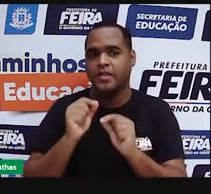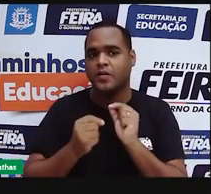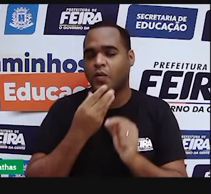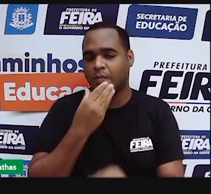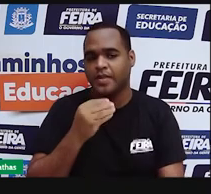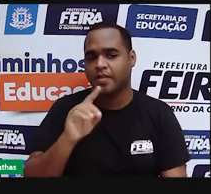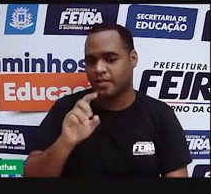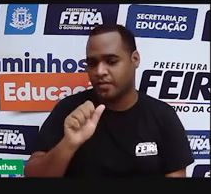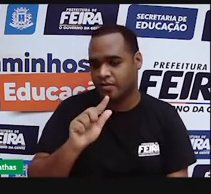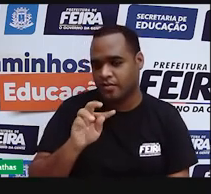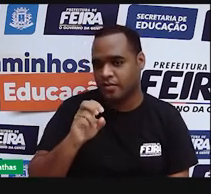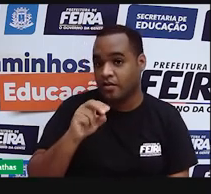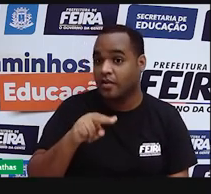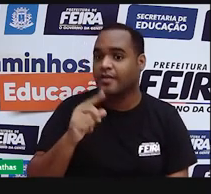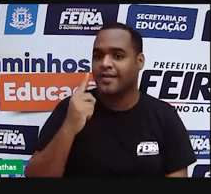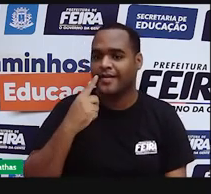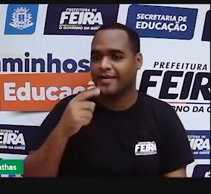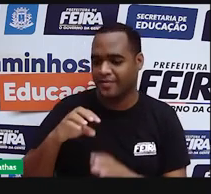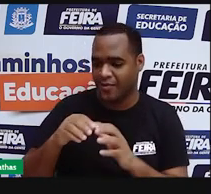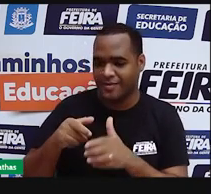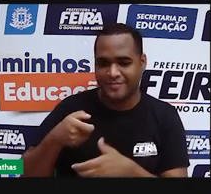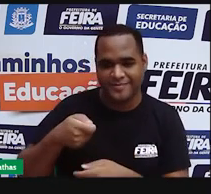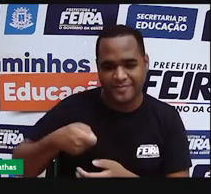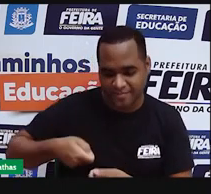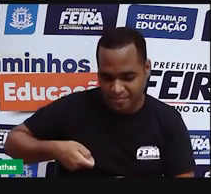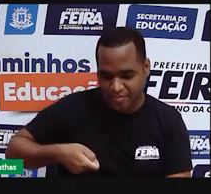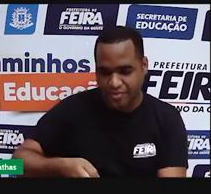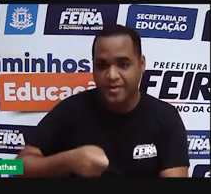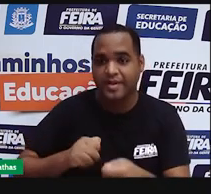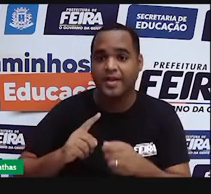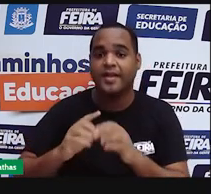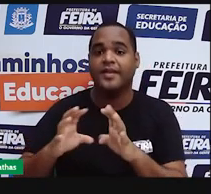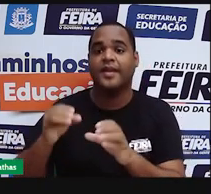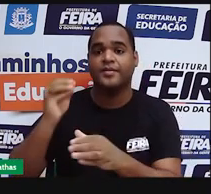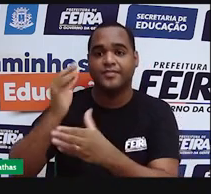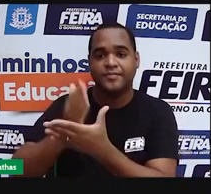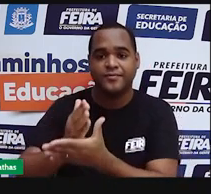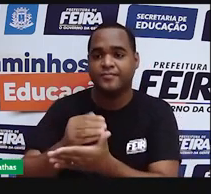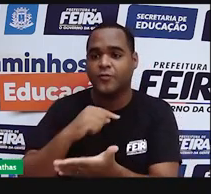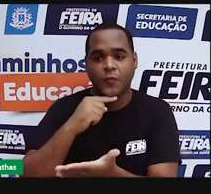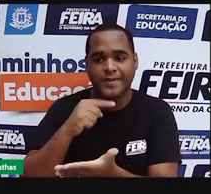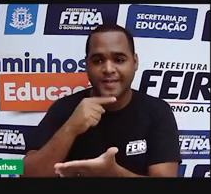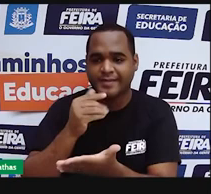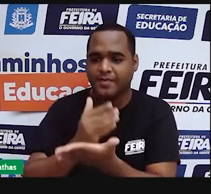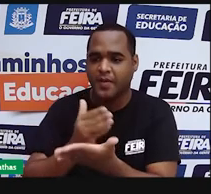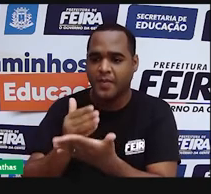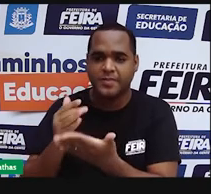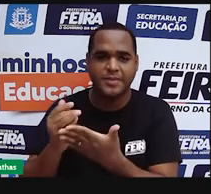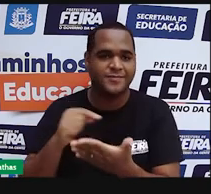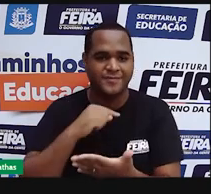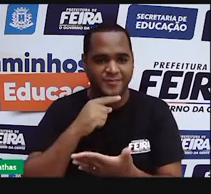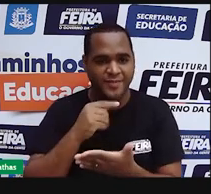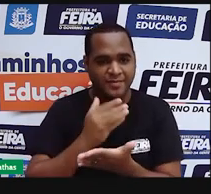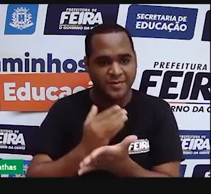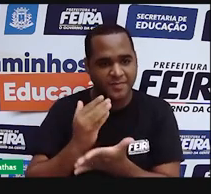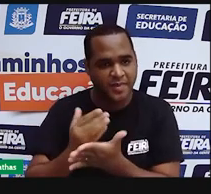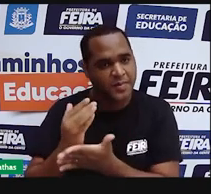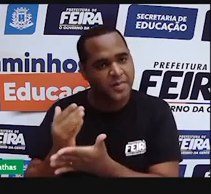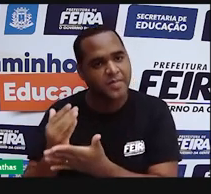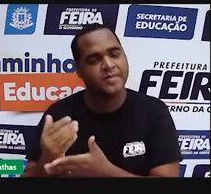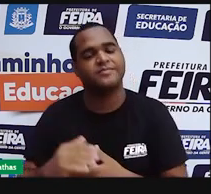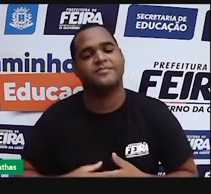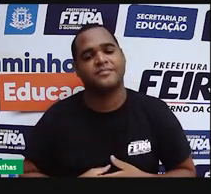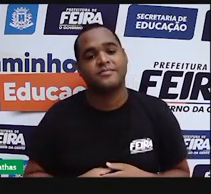de Dalton, que é conhecido como da bola de bilhar, que é uma estrutura maciça indivisível, que não poderia ser dividida em